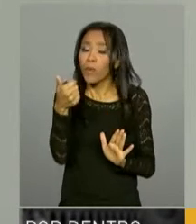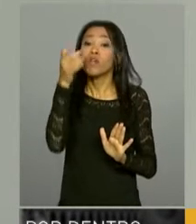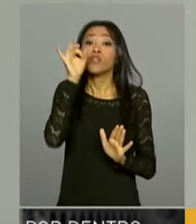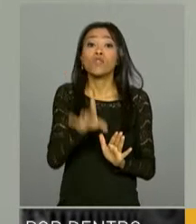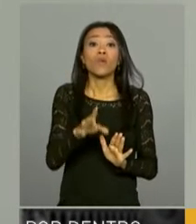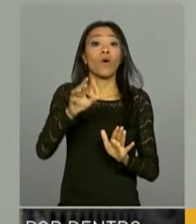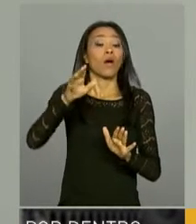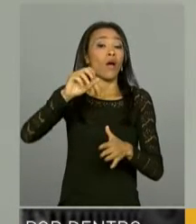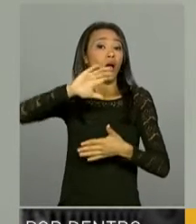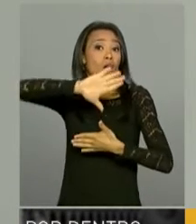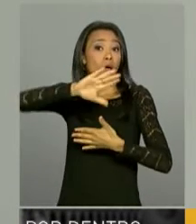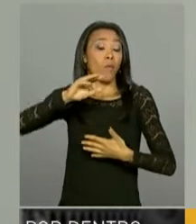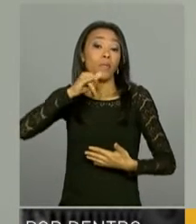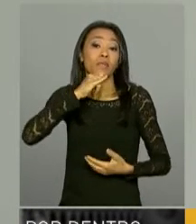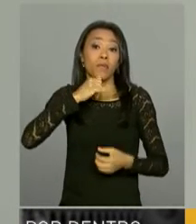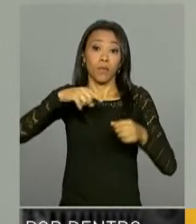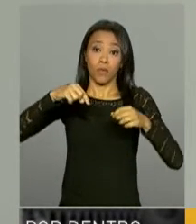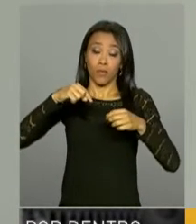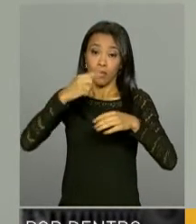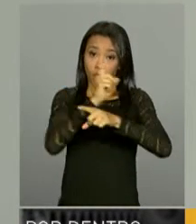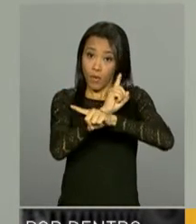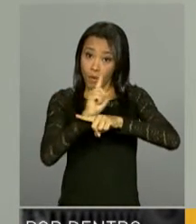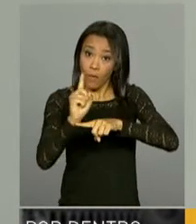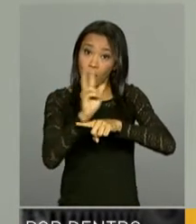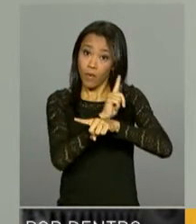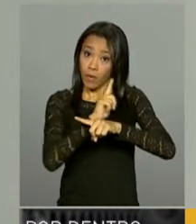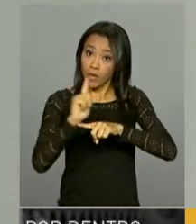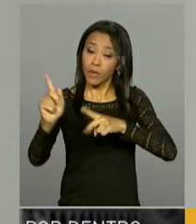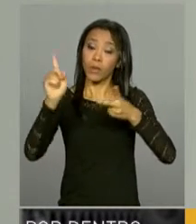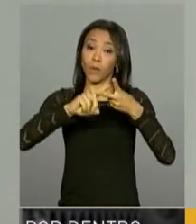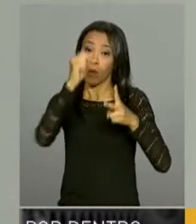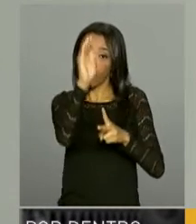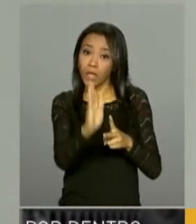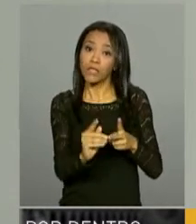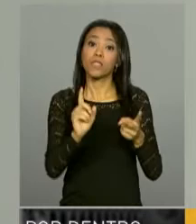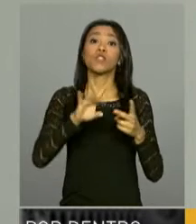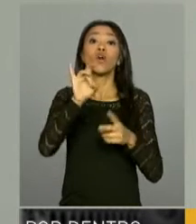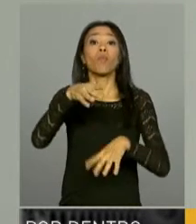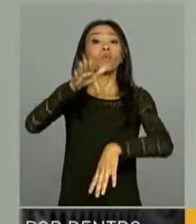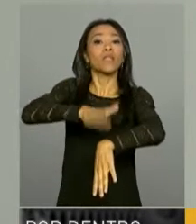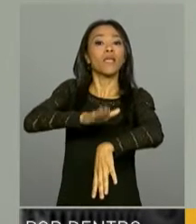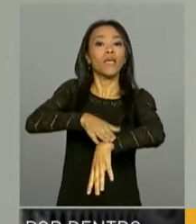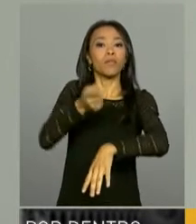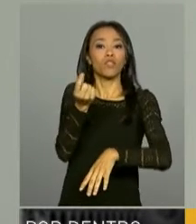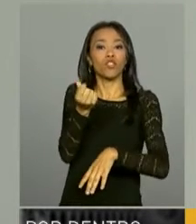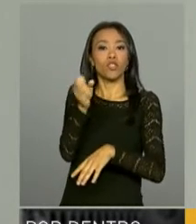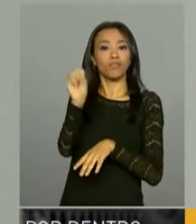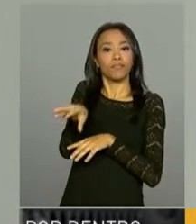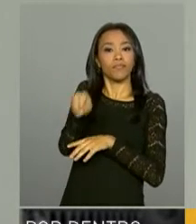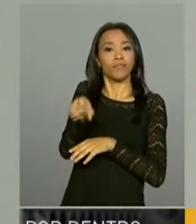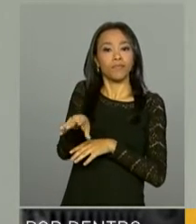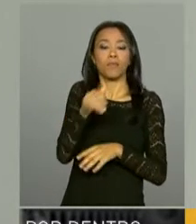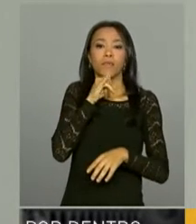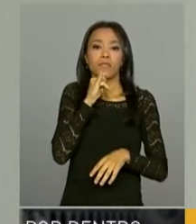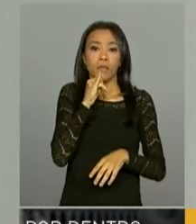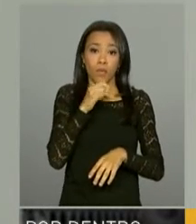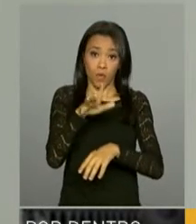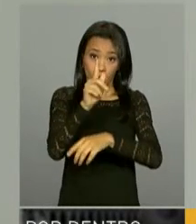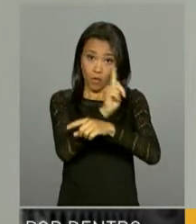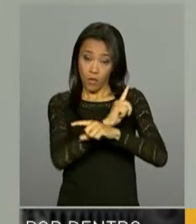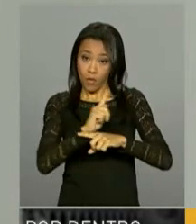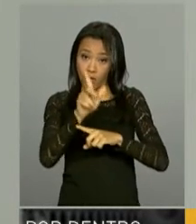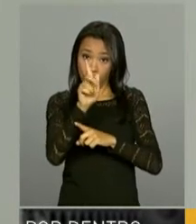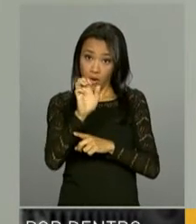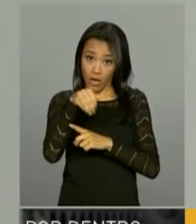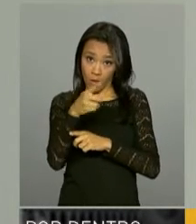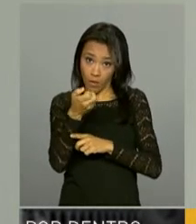só o Brasil e o Equador que permitem uma aposentadoria somente por tempo de contribuição. E assim mesmo, no Equador, o tempo de contribuição exigido